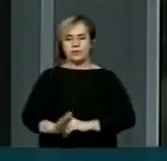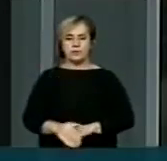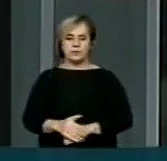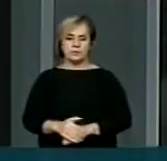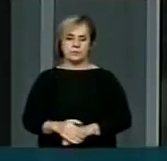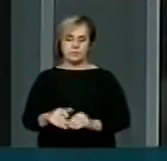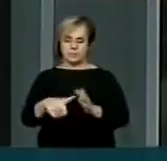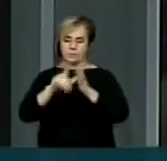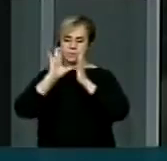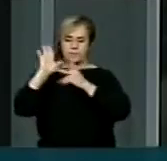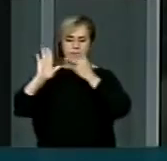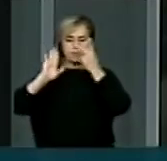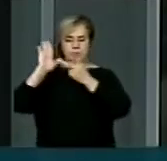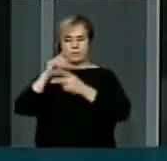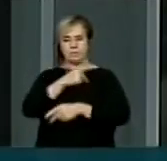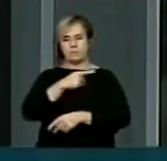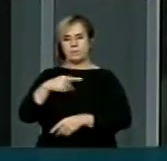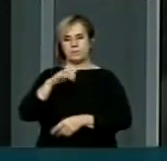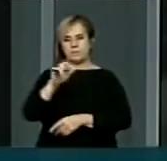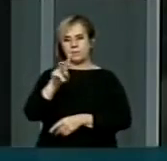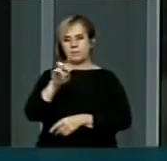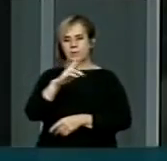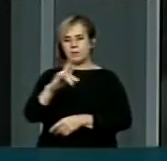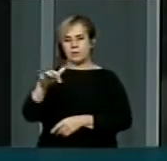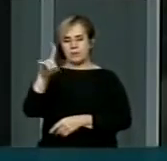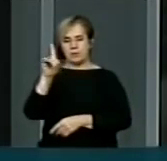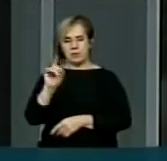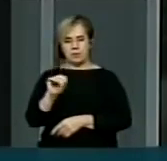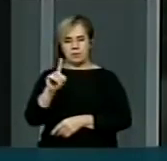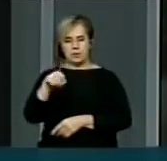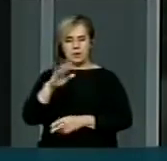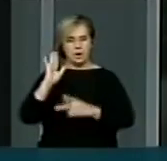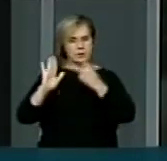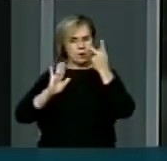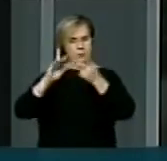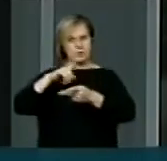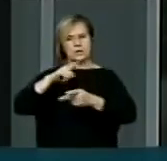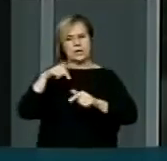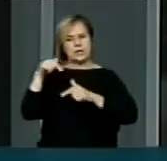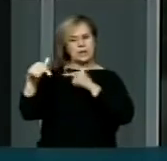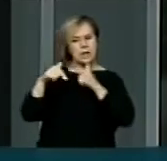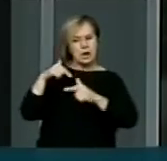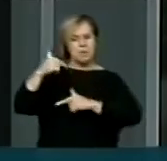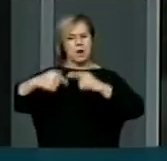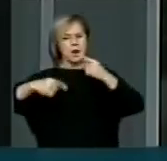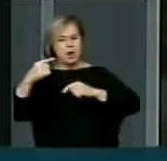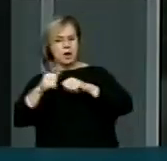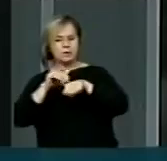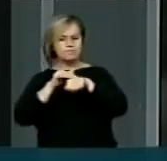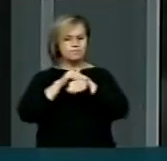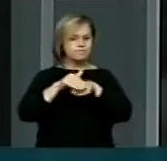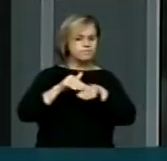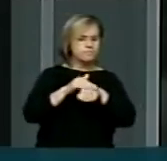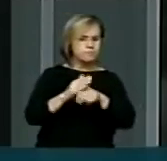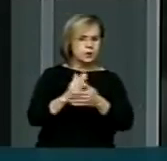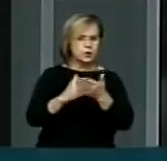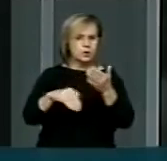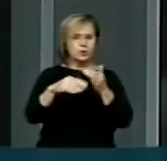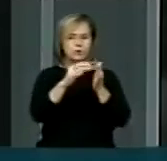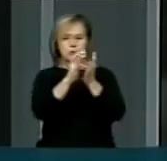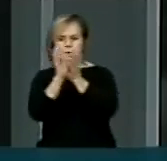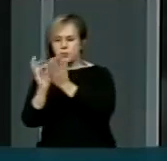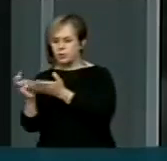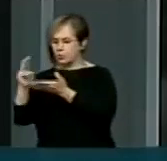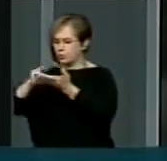A pré-candidatura do pastor Everaldo, nosso vice-presidente nacional, é uma pré-candidatura que tem sido trabalhada, discutida, debatida com todos os nossos